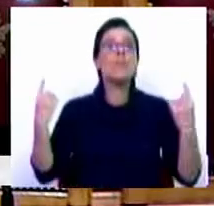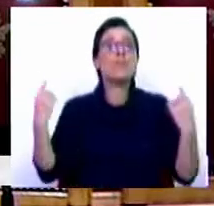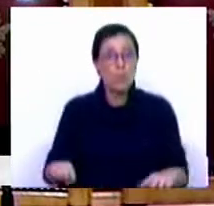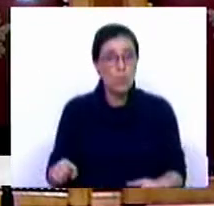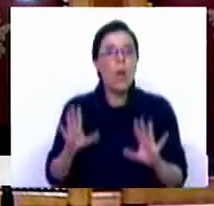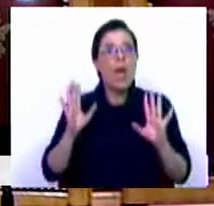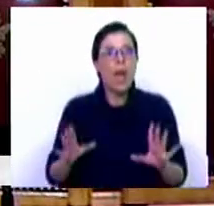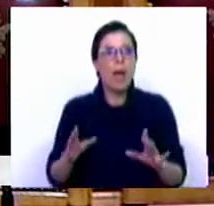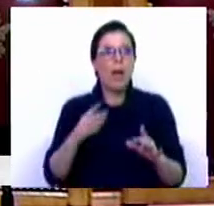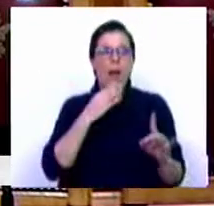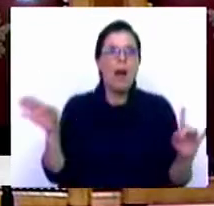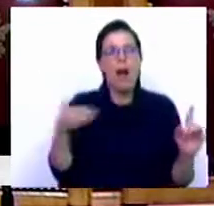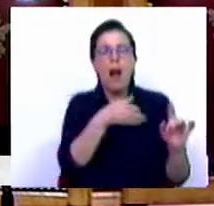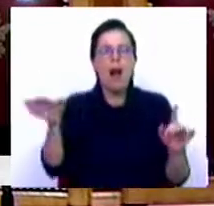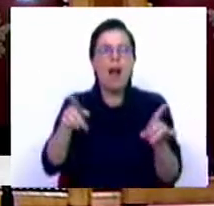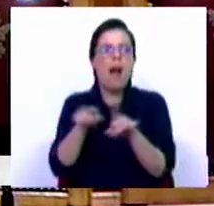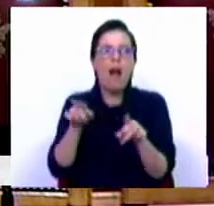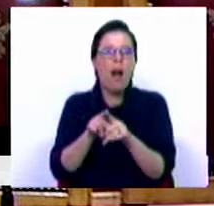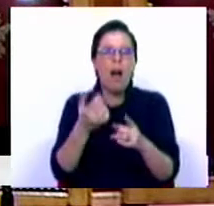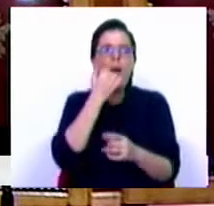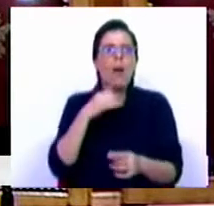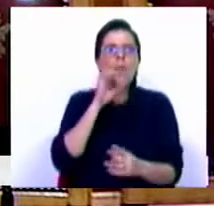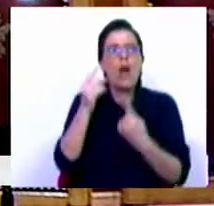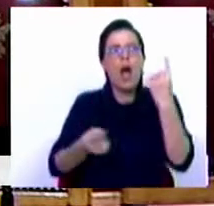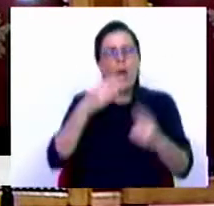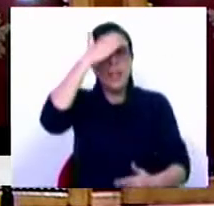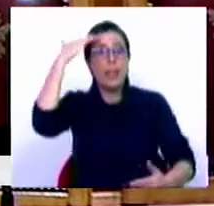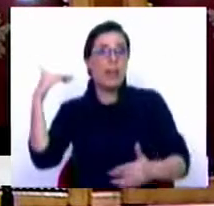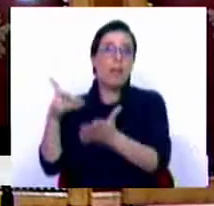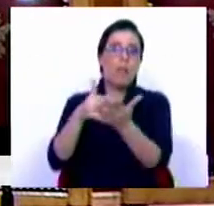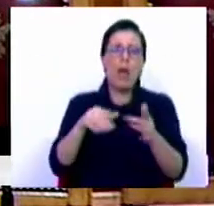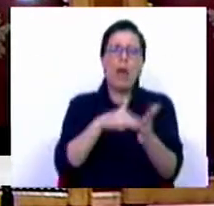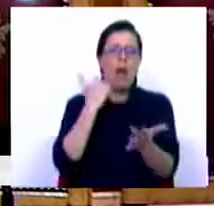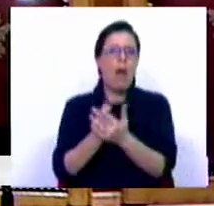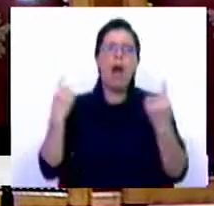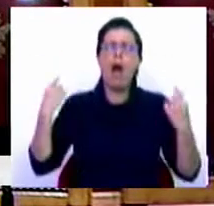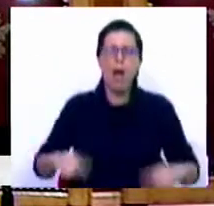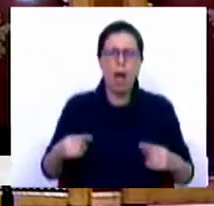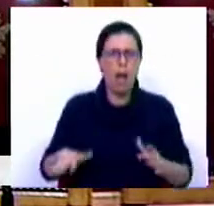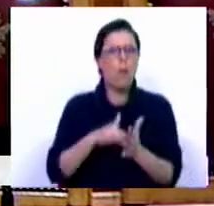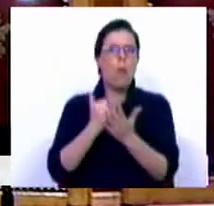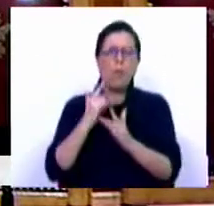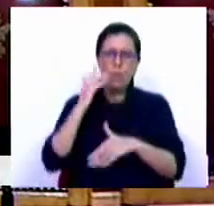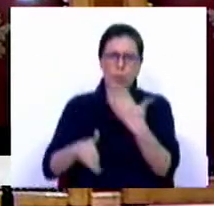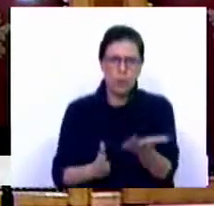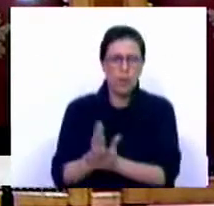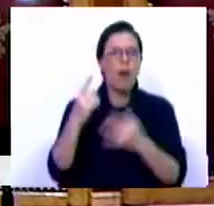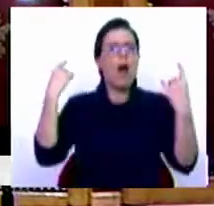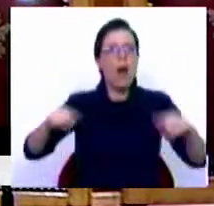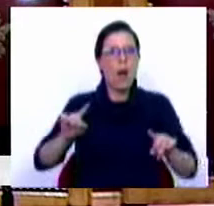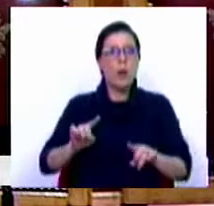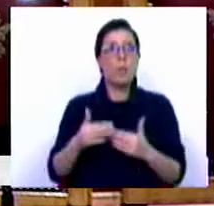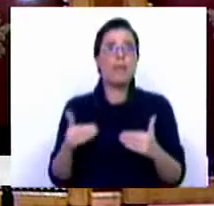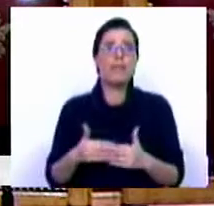que fizeram foi surfar um conjunto de descontentamentos e dificuldades que sempre existem, sempre existirão, principalmente num